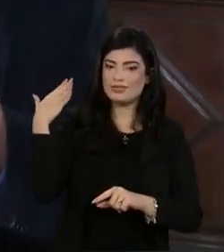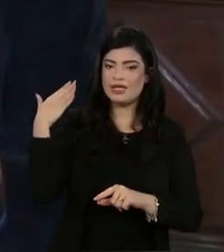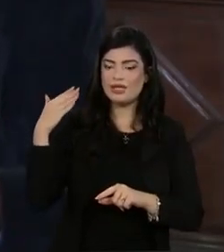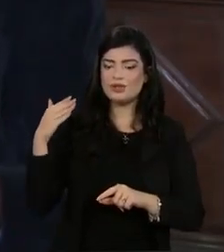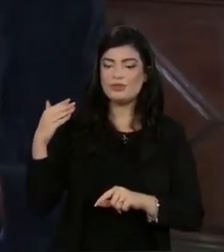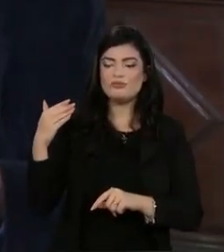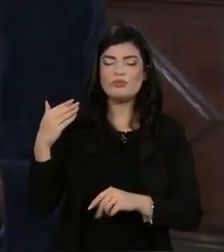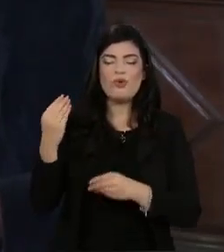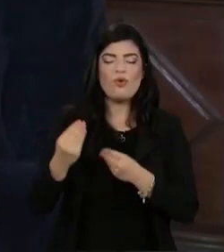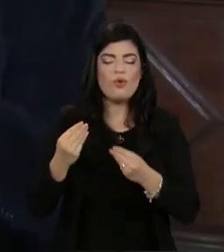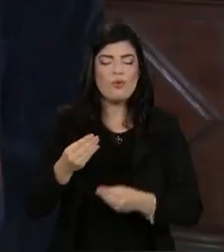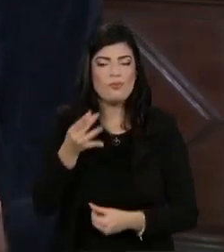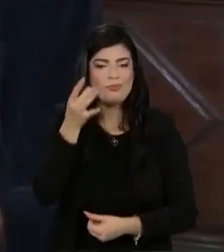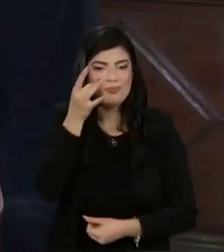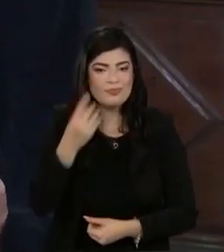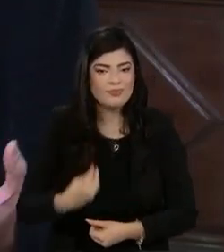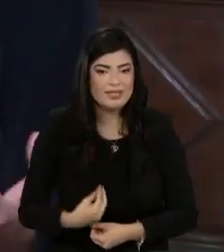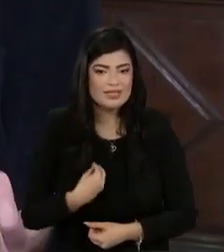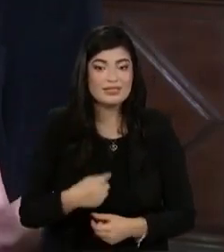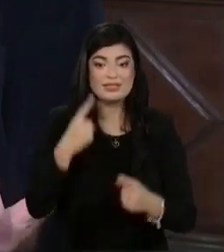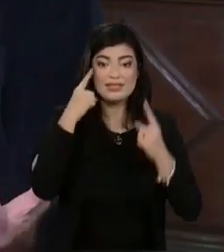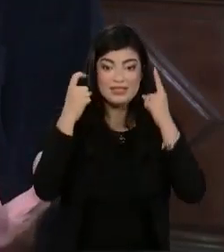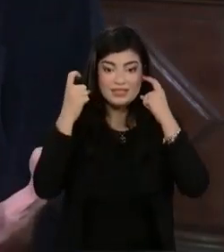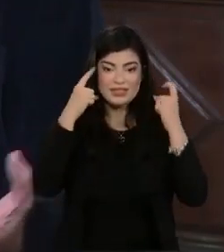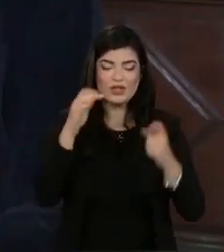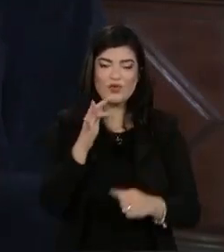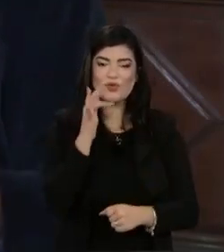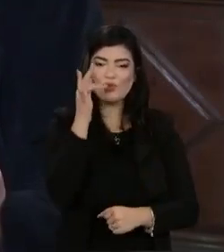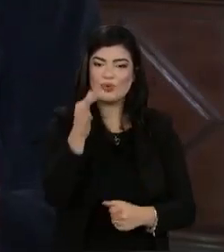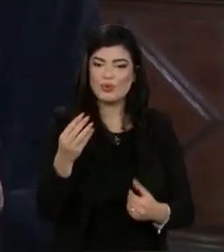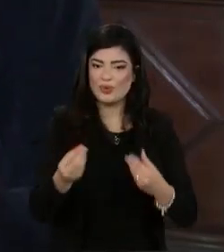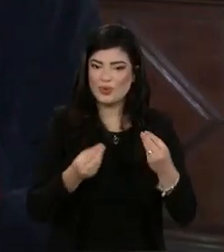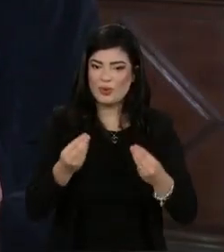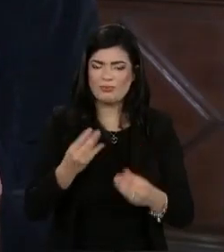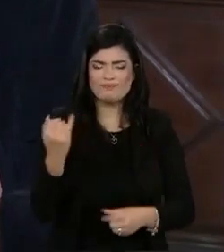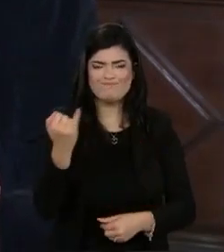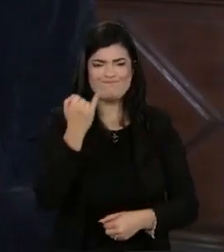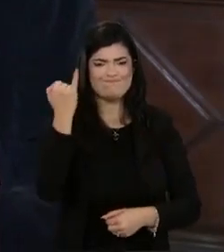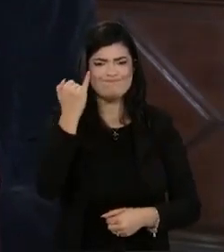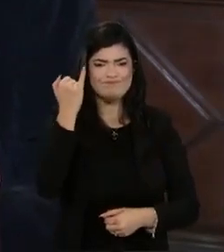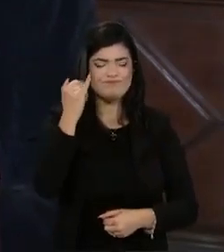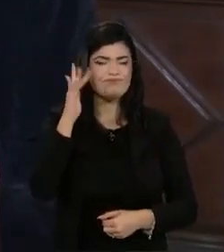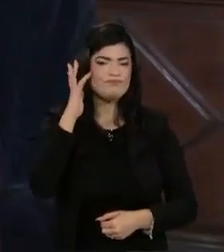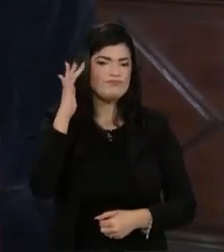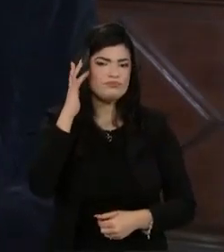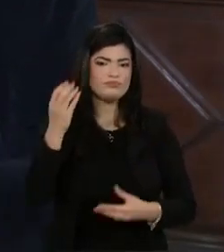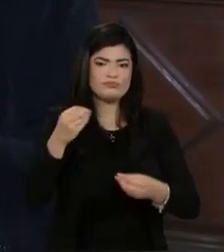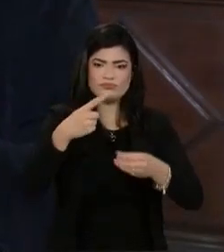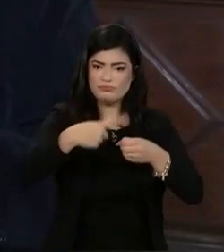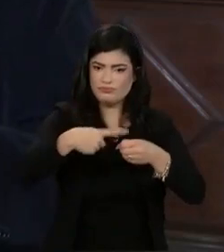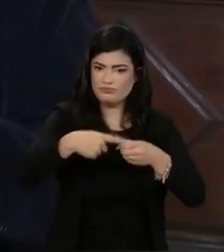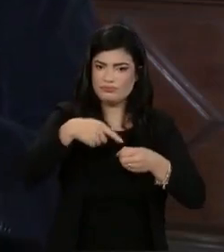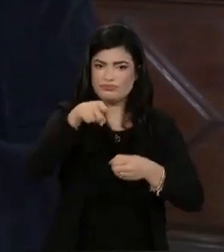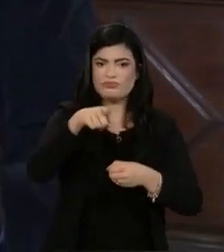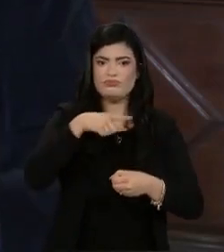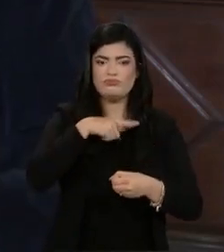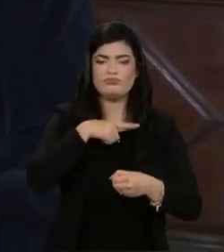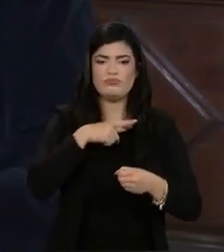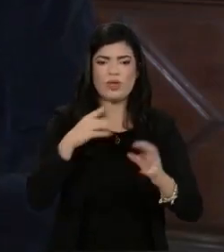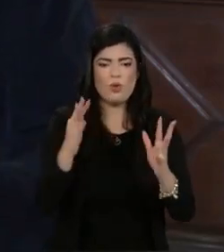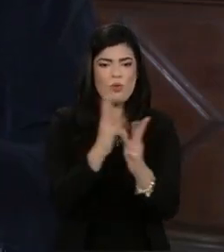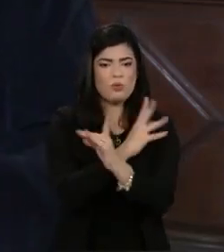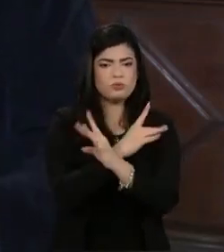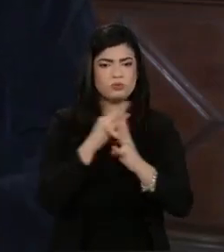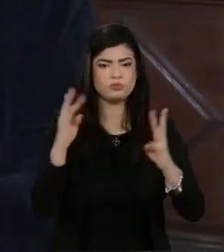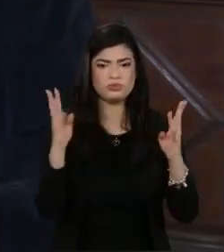presentes, diferentes ideias de futuro. É muito importante nós pensarmos a cidade como uma aglomeração